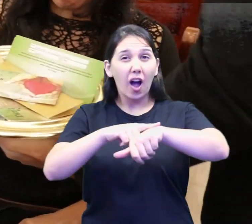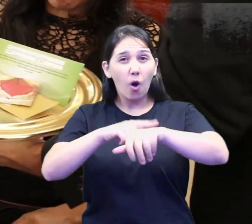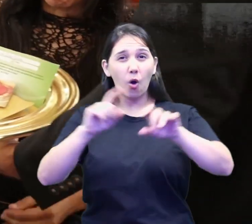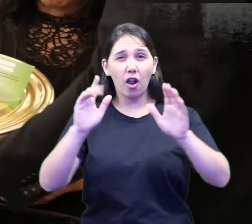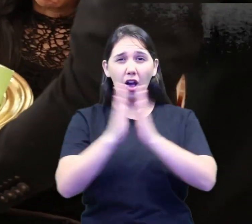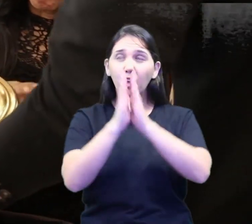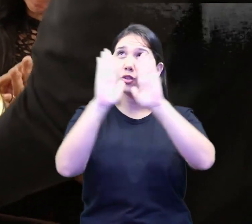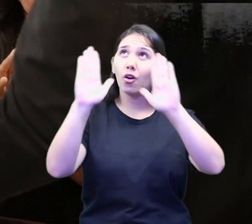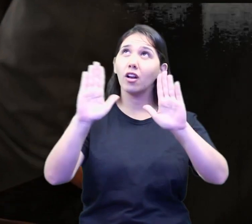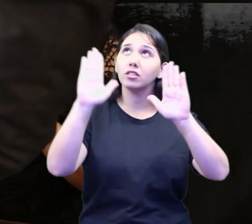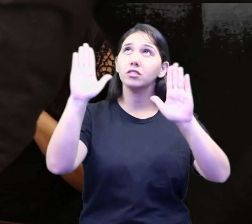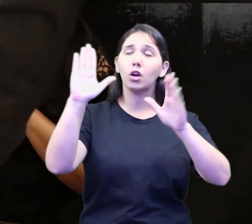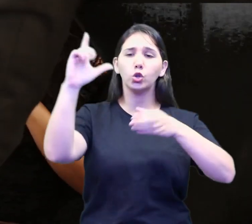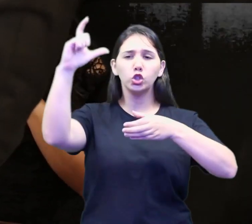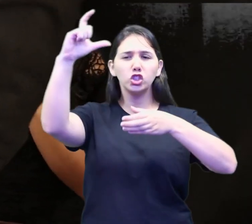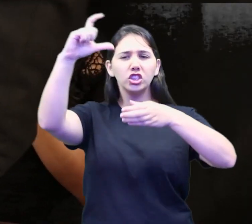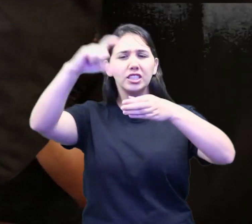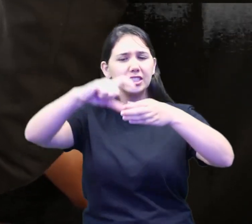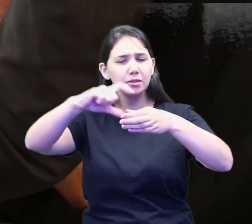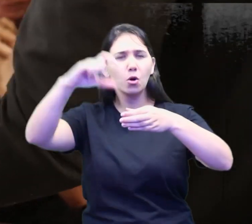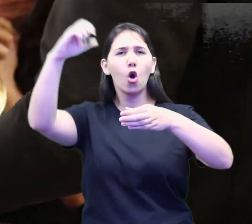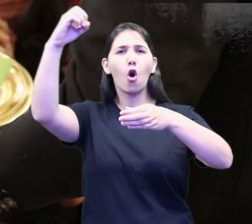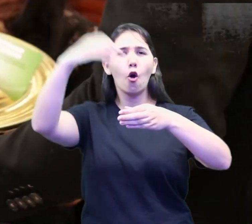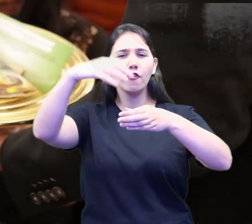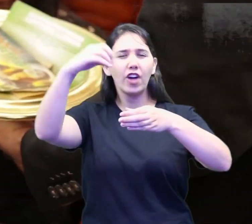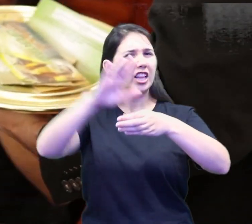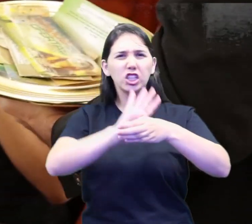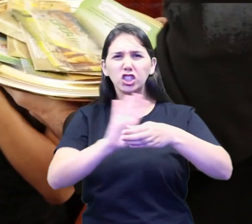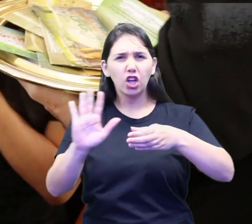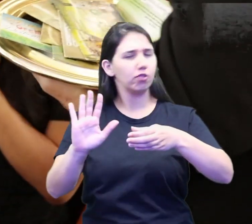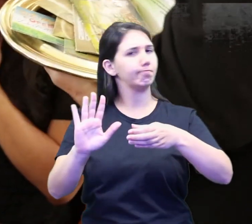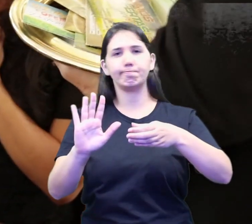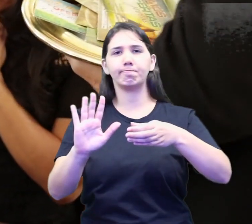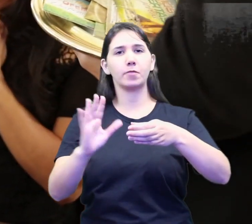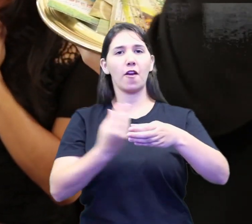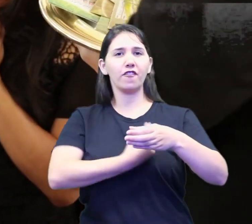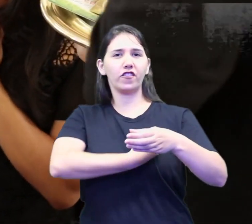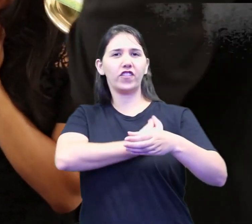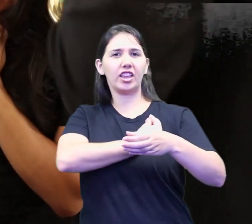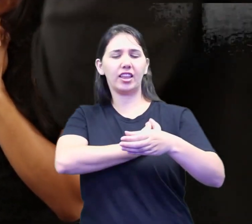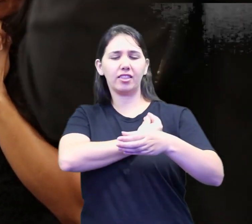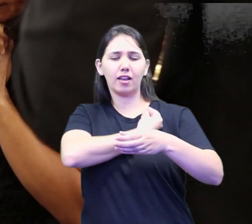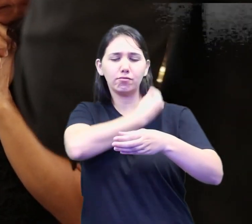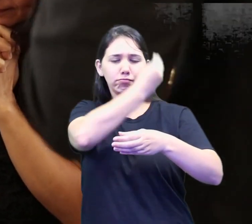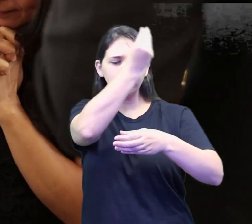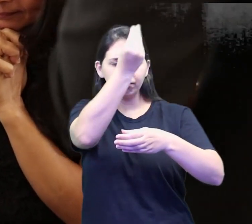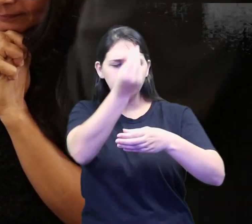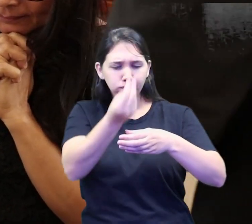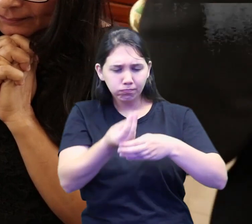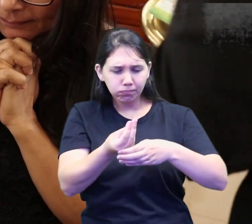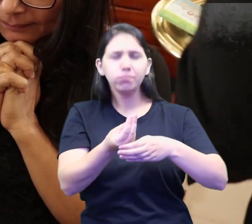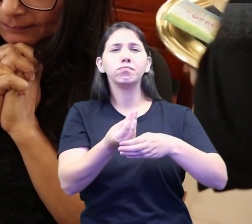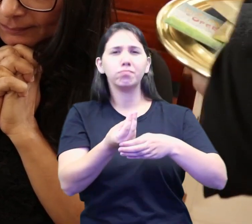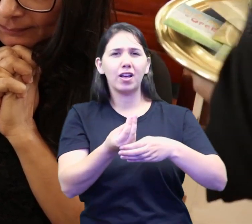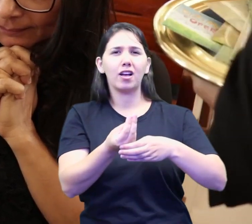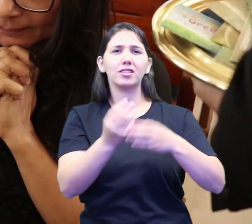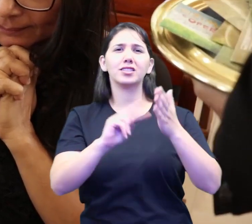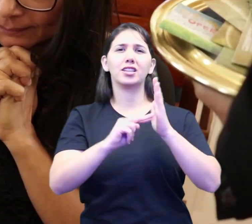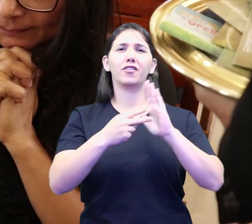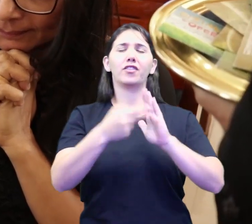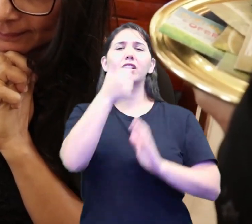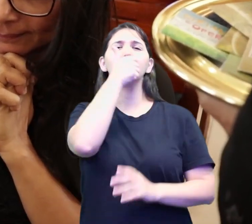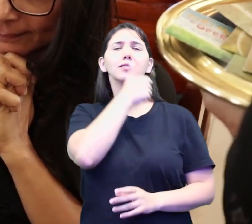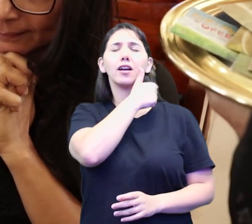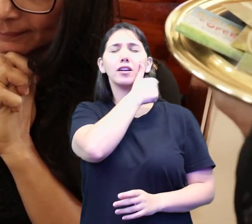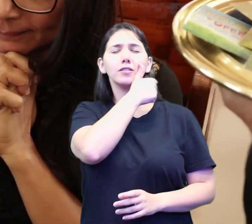não só os dízimos e ofertas, mas entregamos a nossa vida com uma oferta viva de